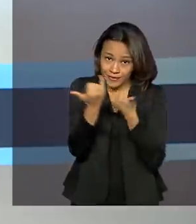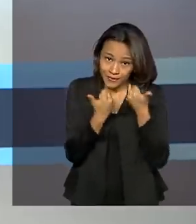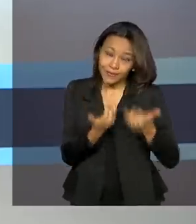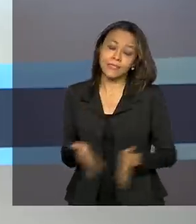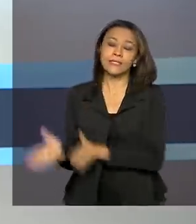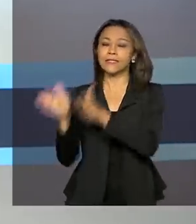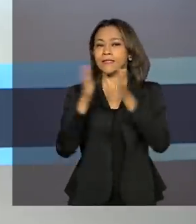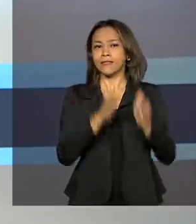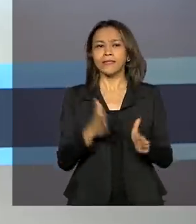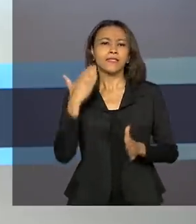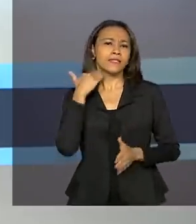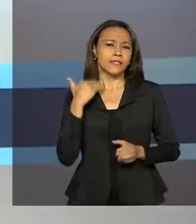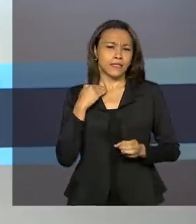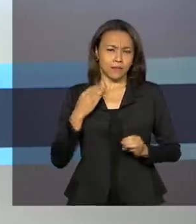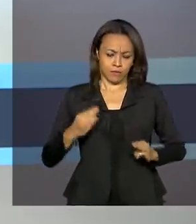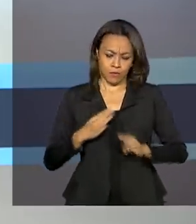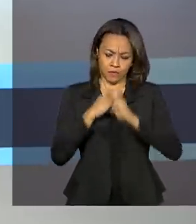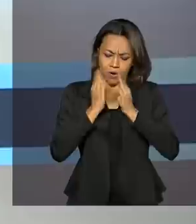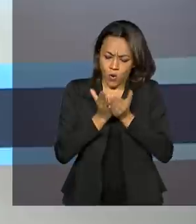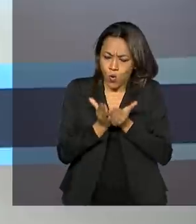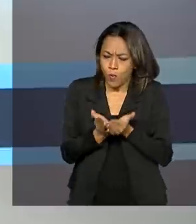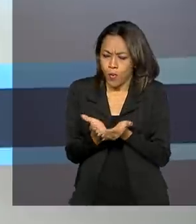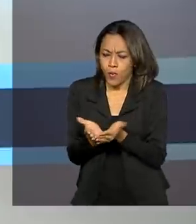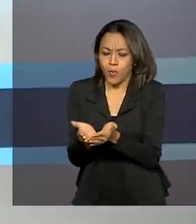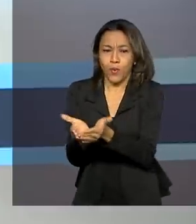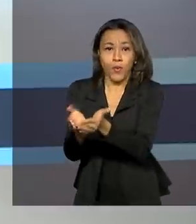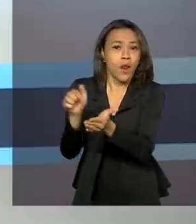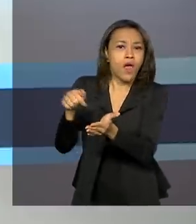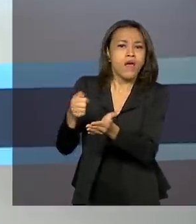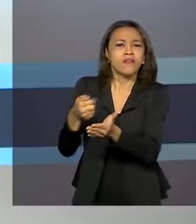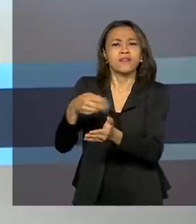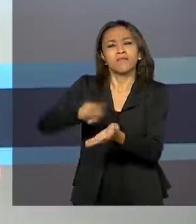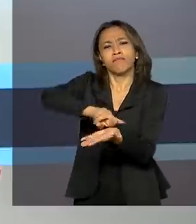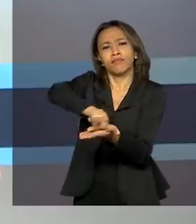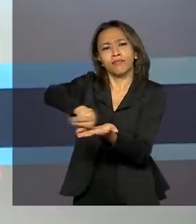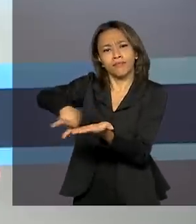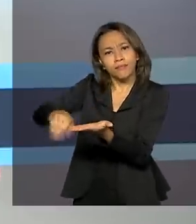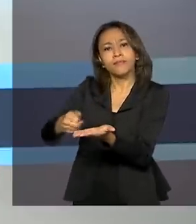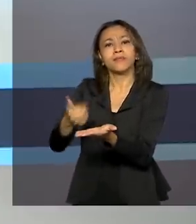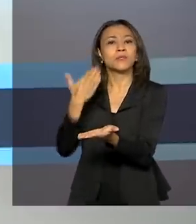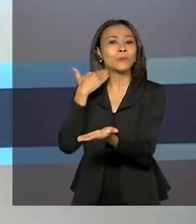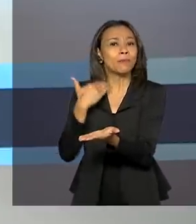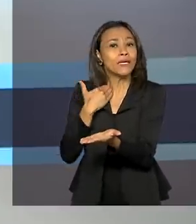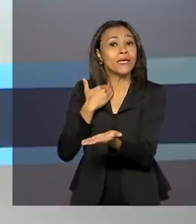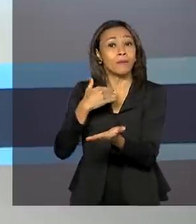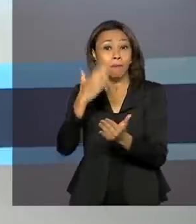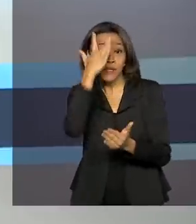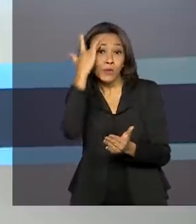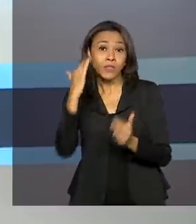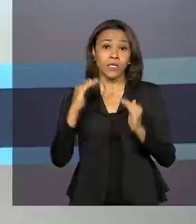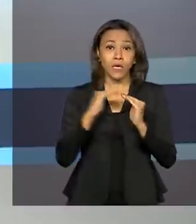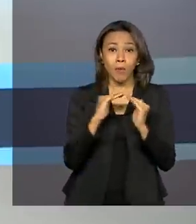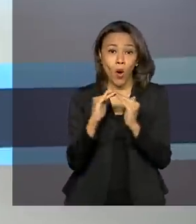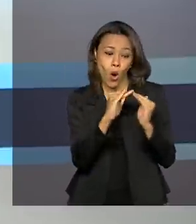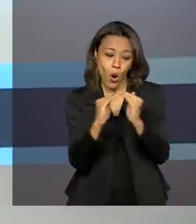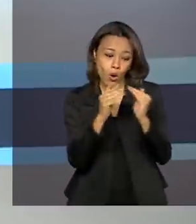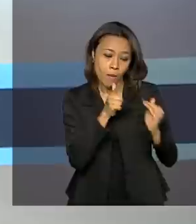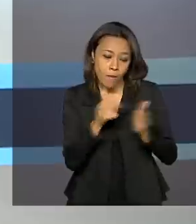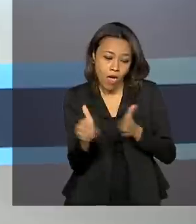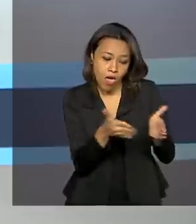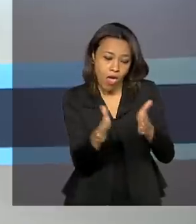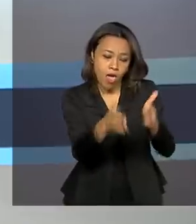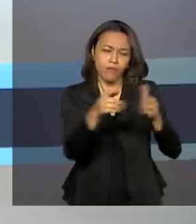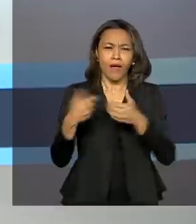E olha, a agência-barco da Caixa leva serviços bancários a comunidades ribeirinhas. Os atendimentos vão desde a abertura de